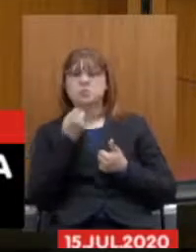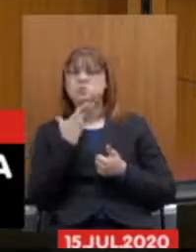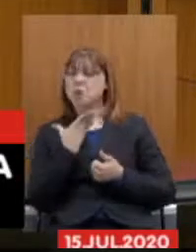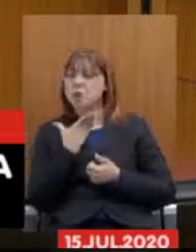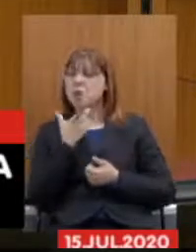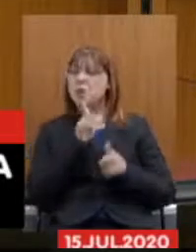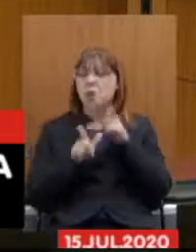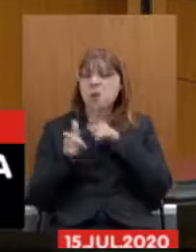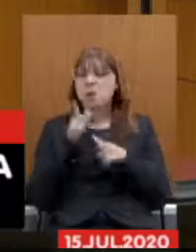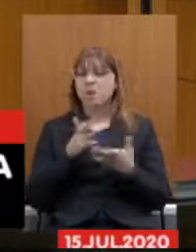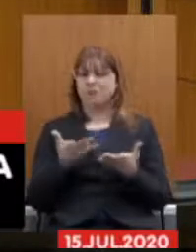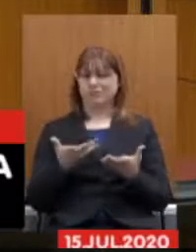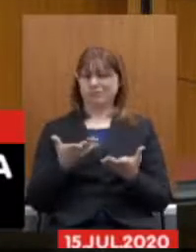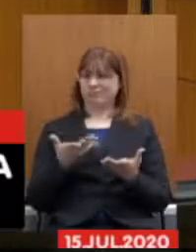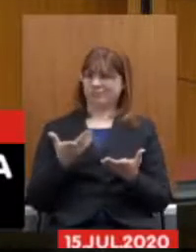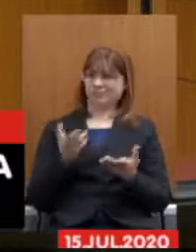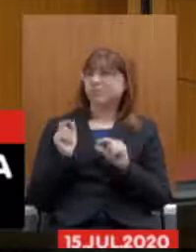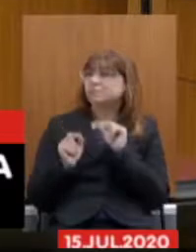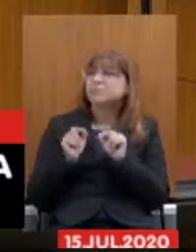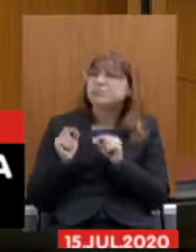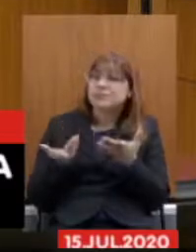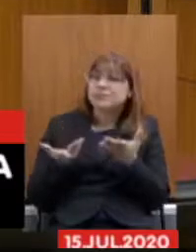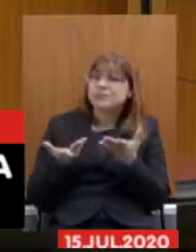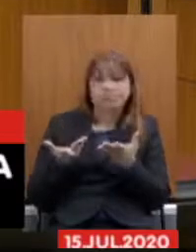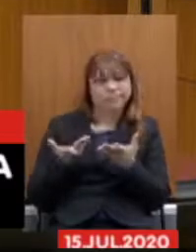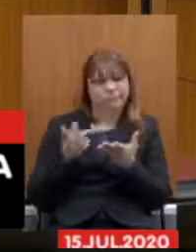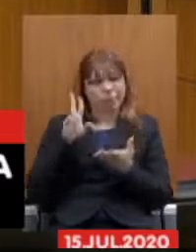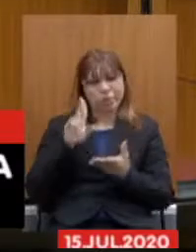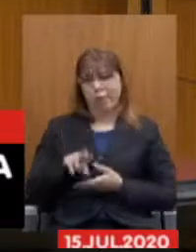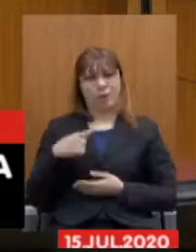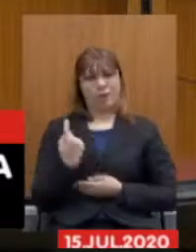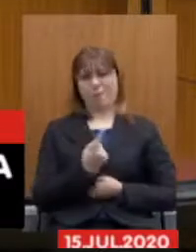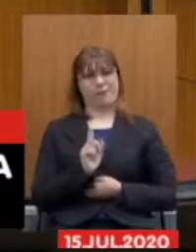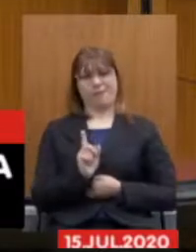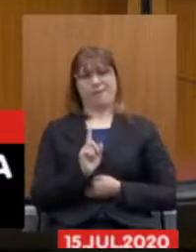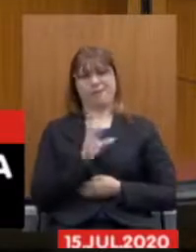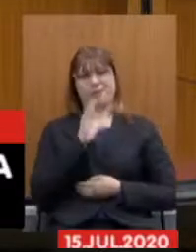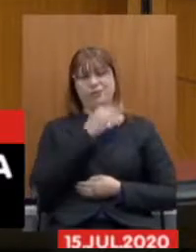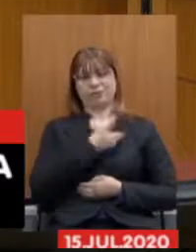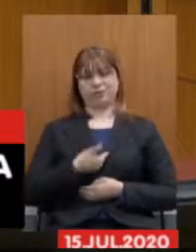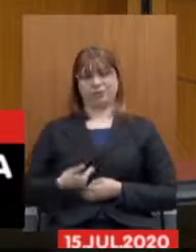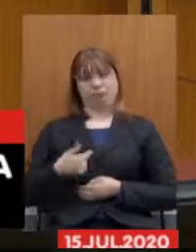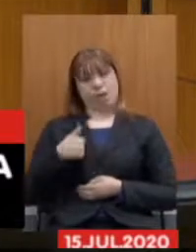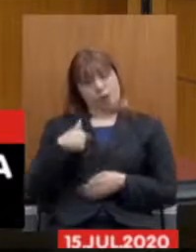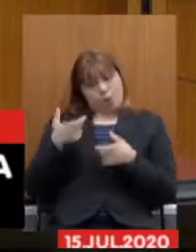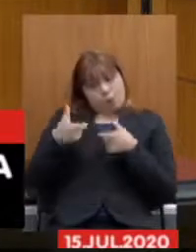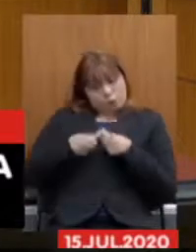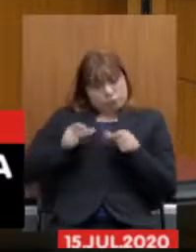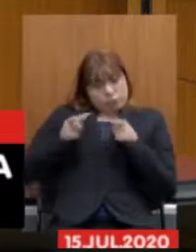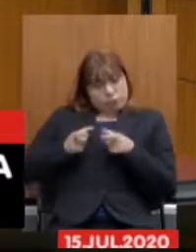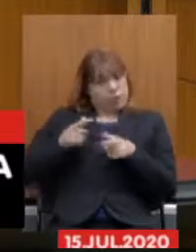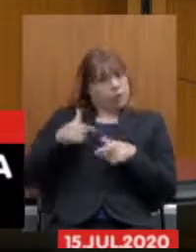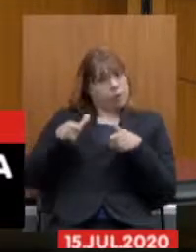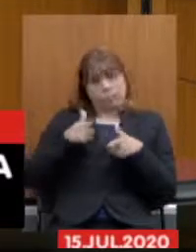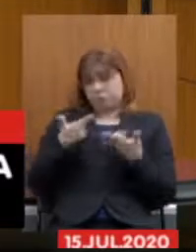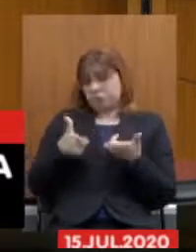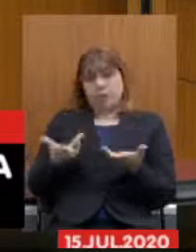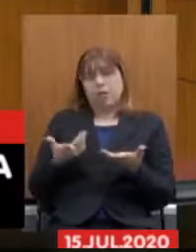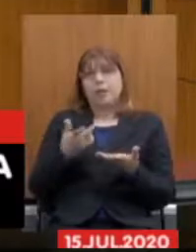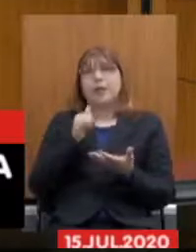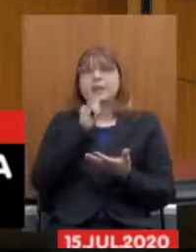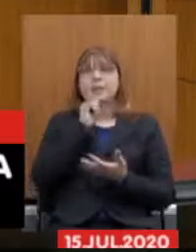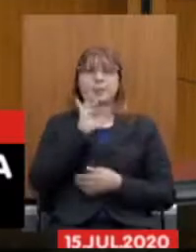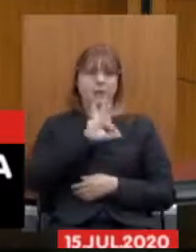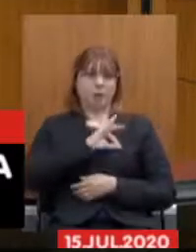percebo não é para o servidor público, pelo menos no órgão em que eu trabalho. Quando se fala em um salário